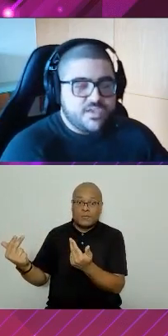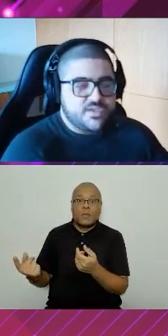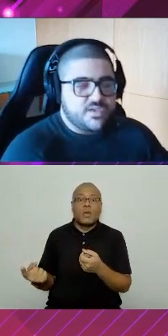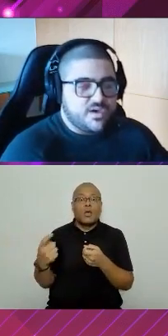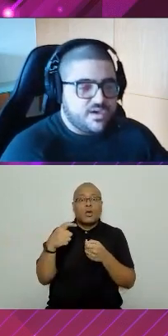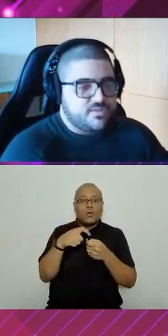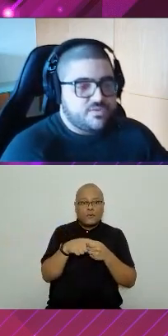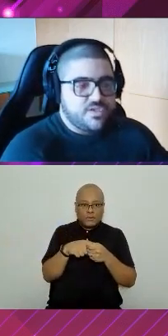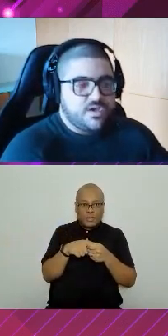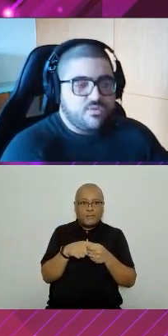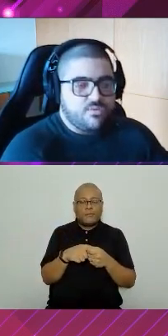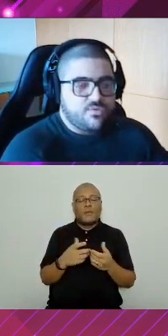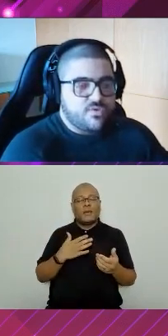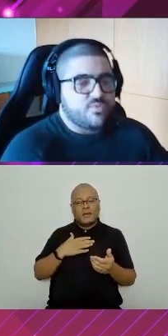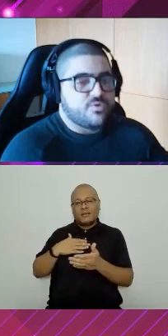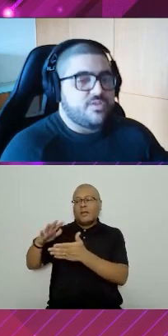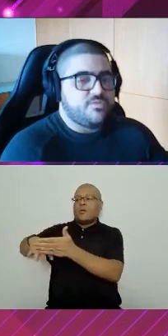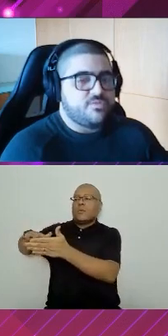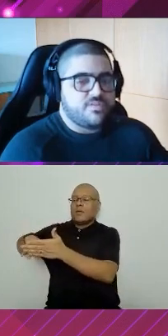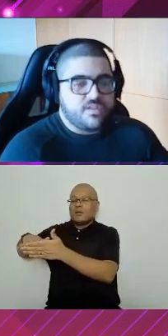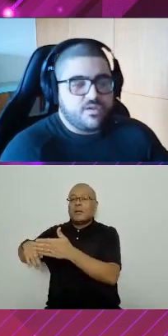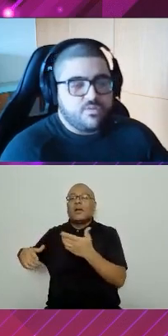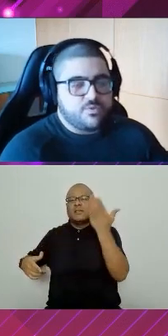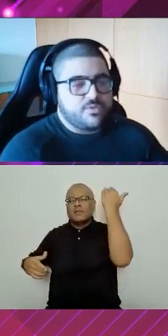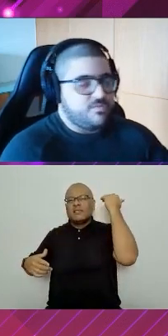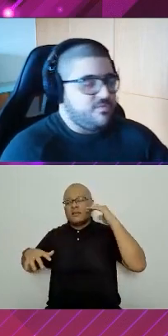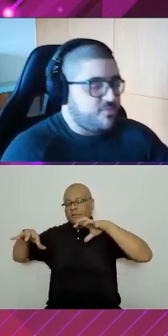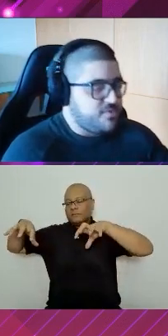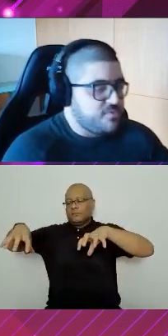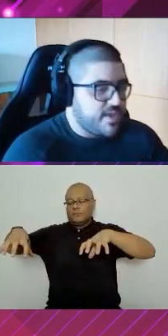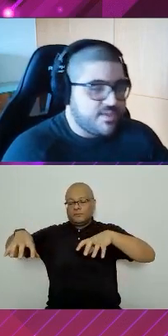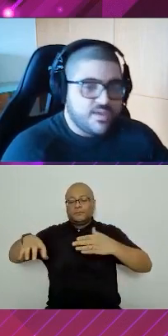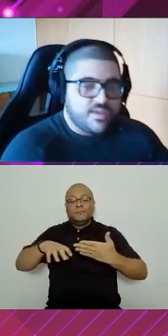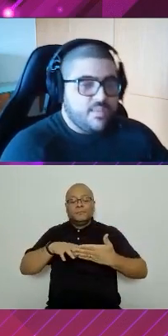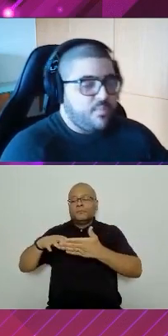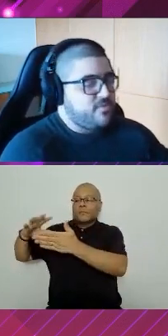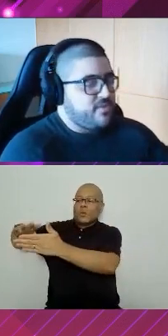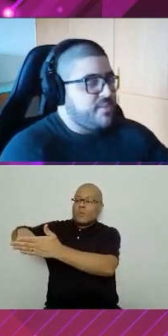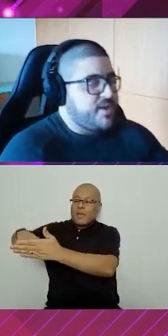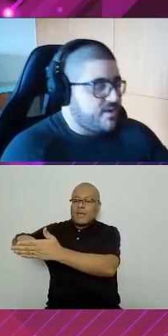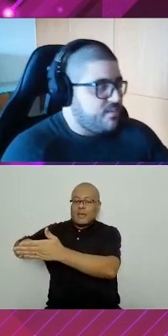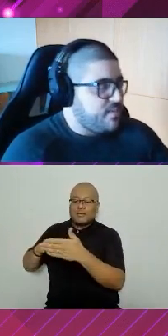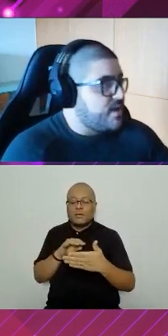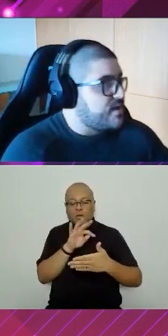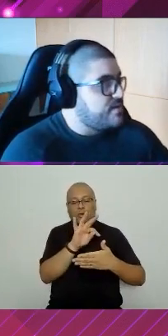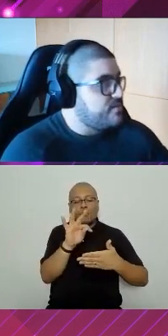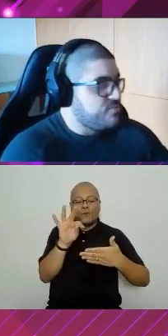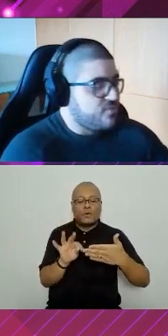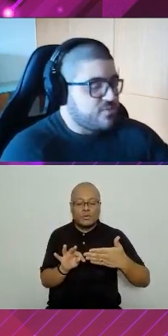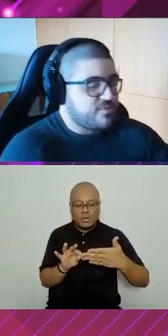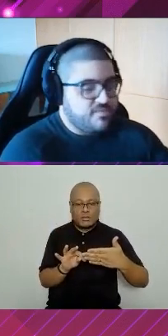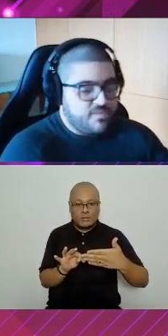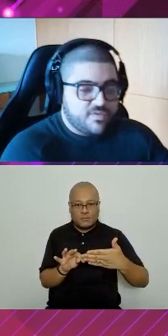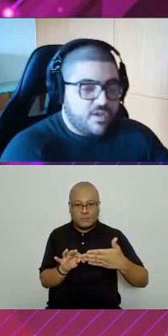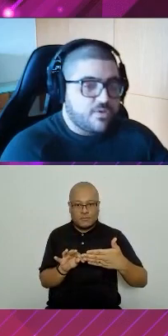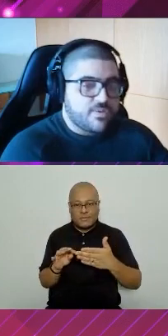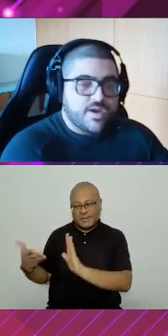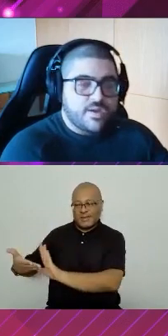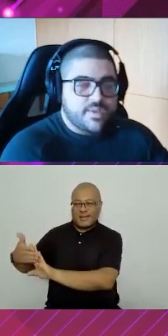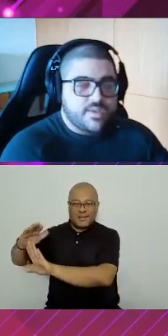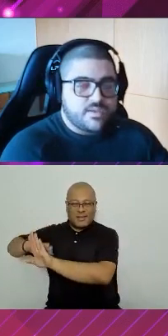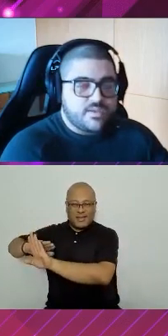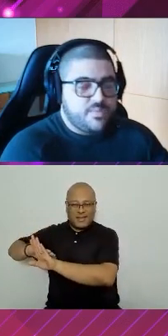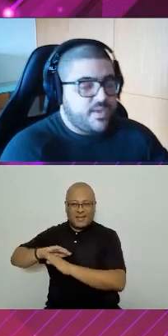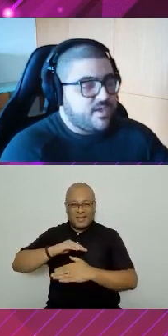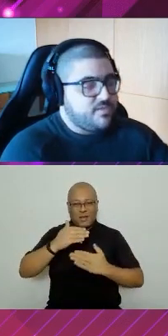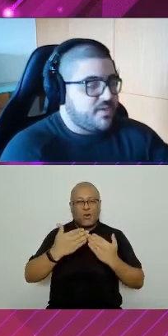front-end, antes eu tinha dois monolitos, que seria um monolito de front e um back. Depois eu tenho os meus micro serviços, que agora eu tenho